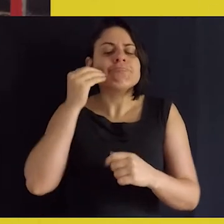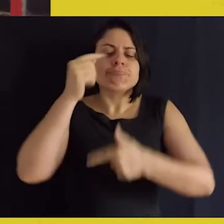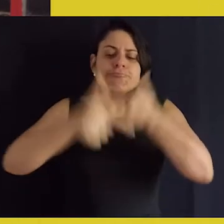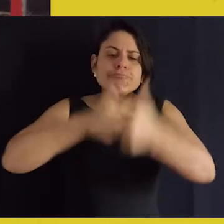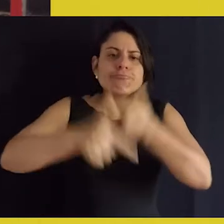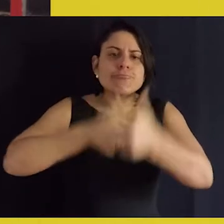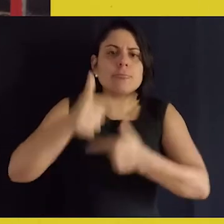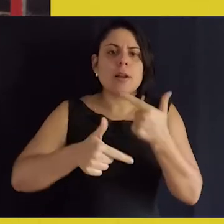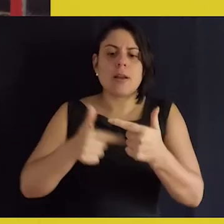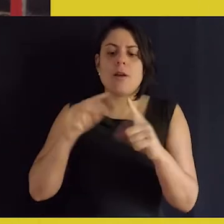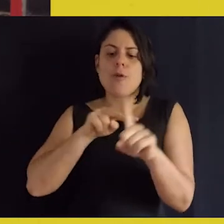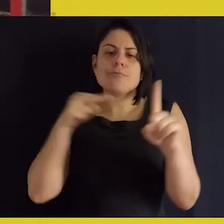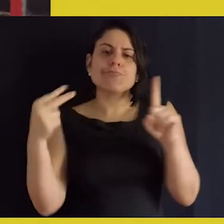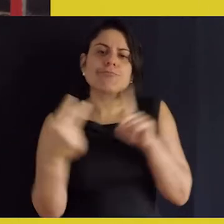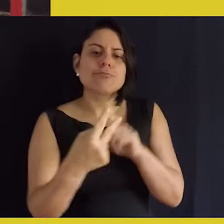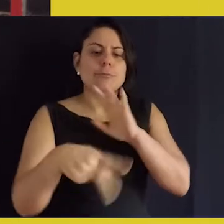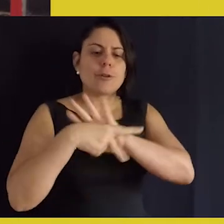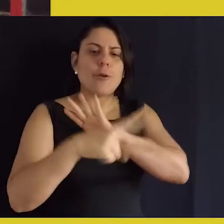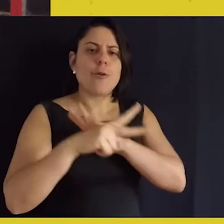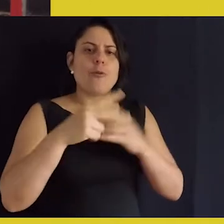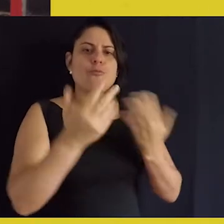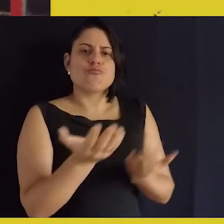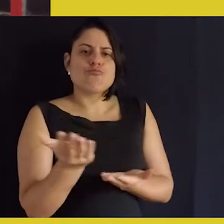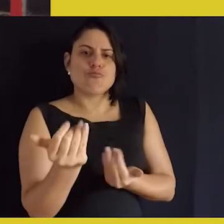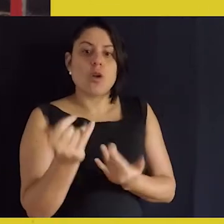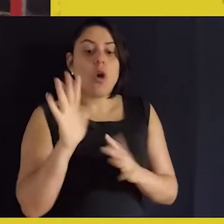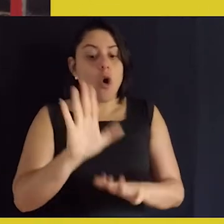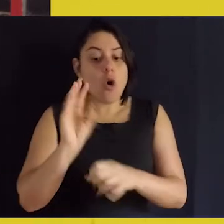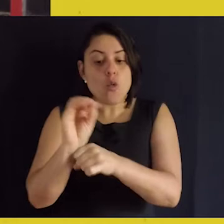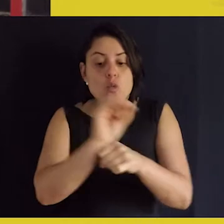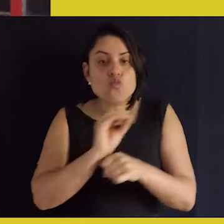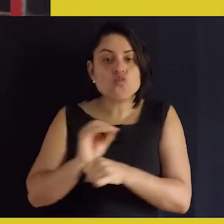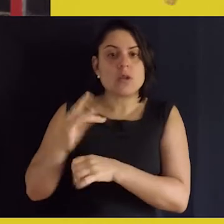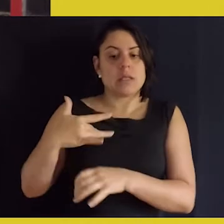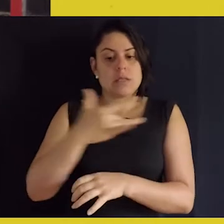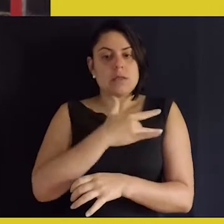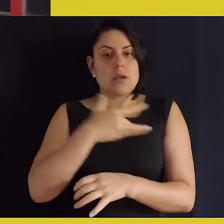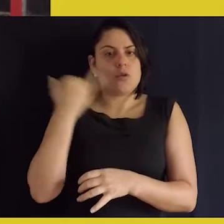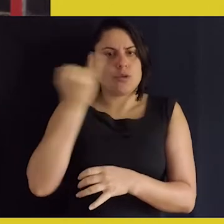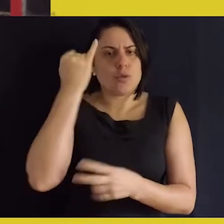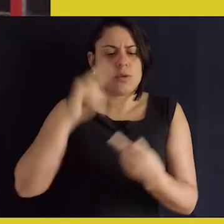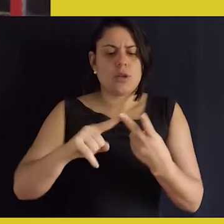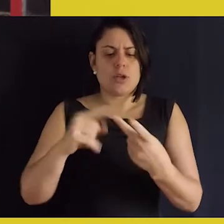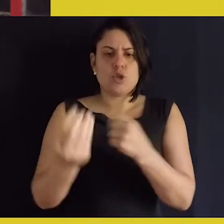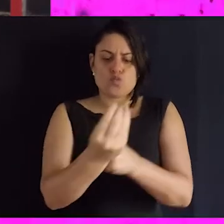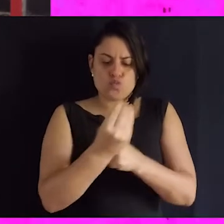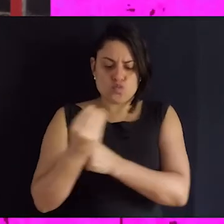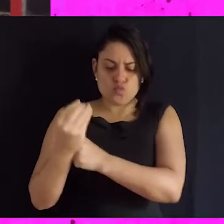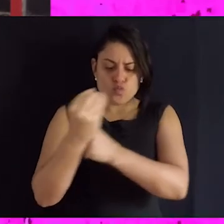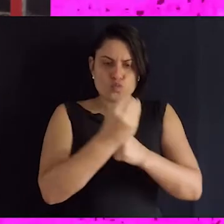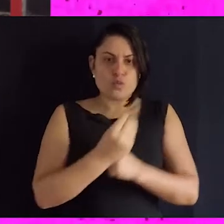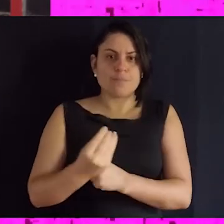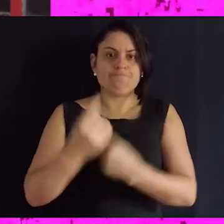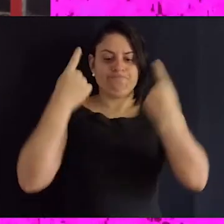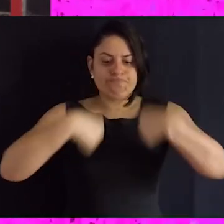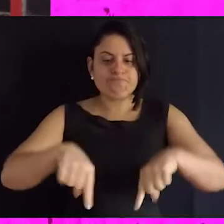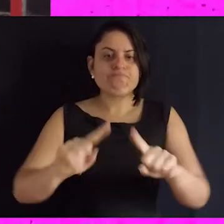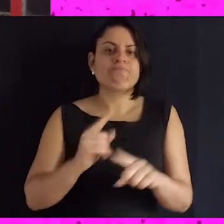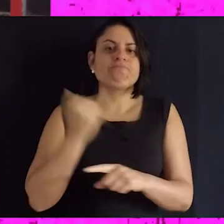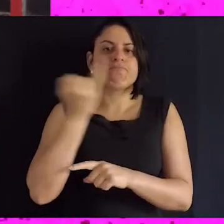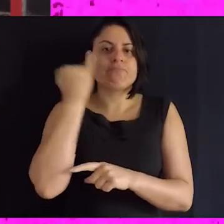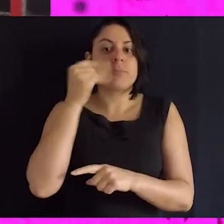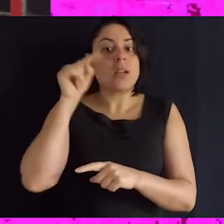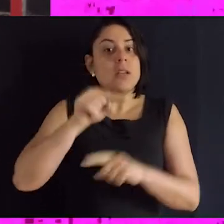exatamente nessa perspectiva com os jovens, né? Tentando alertar os cuidar da saúde é importante, cuidar do corpo é importante.